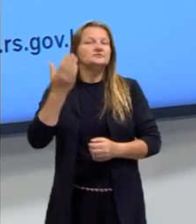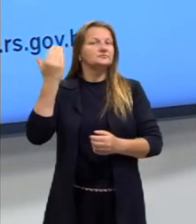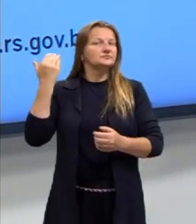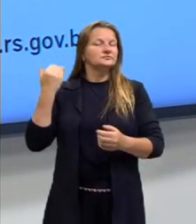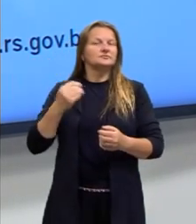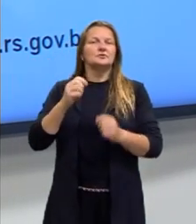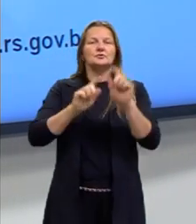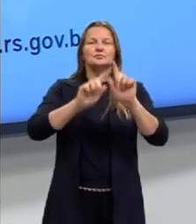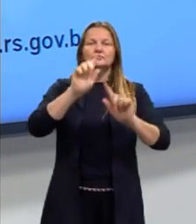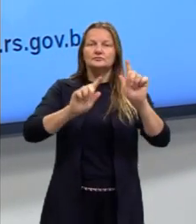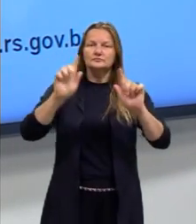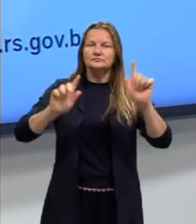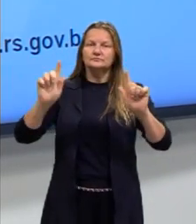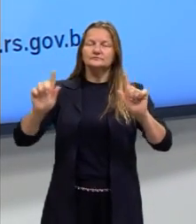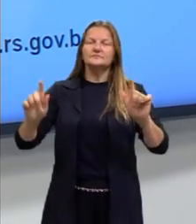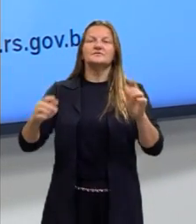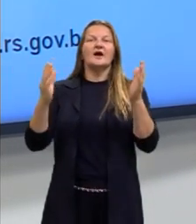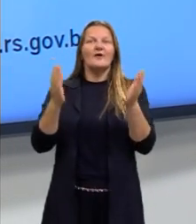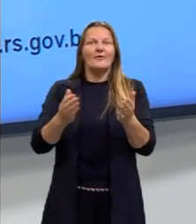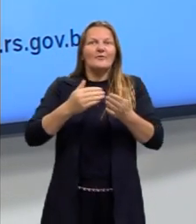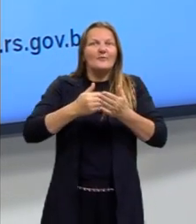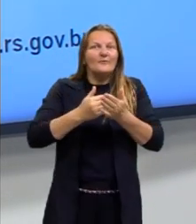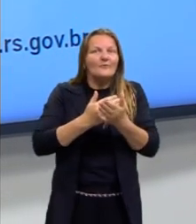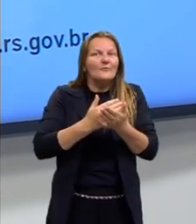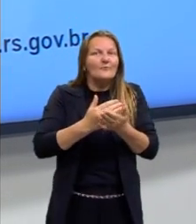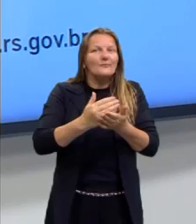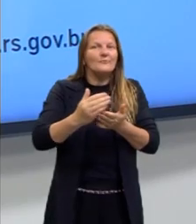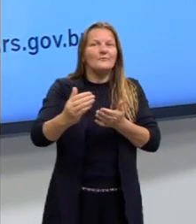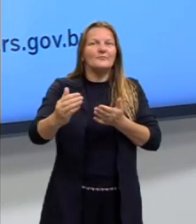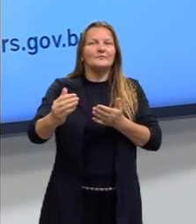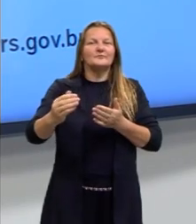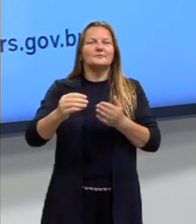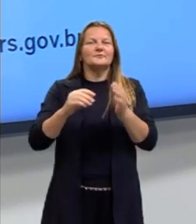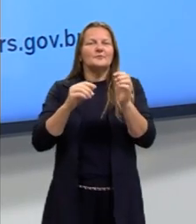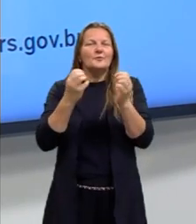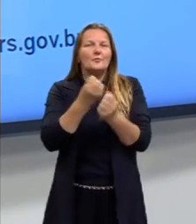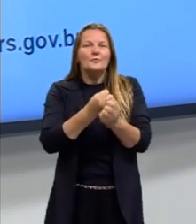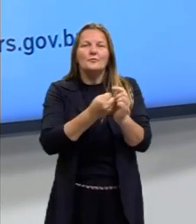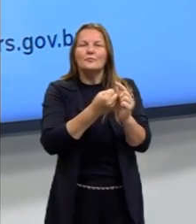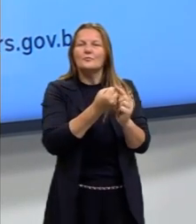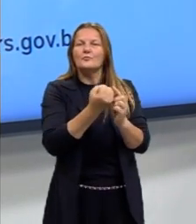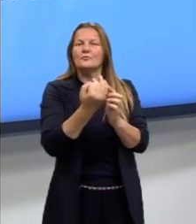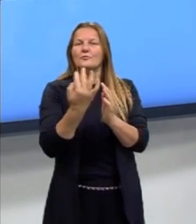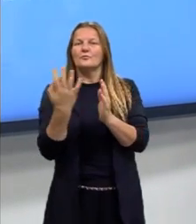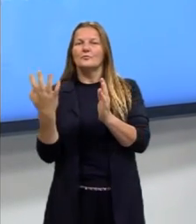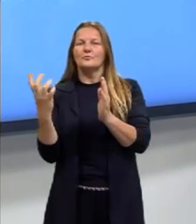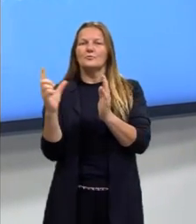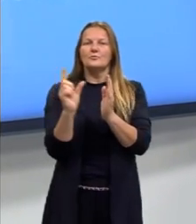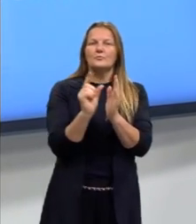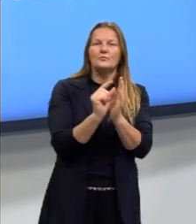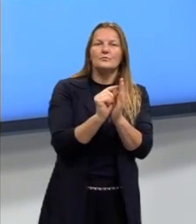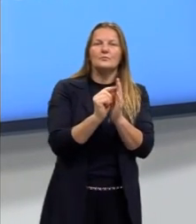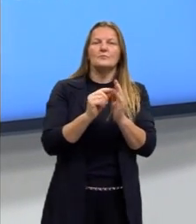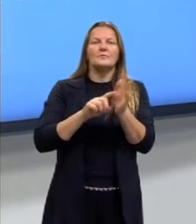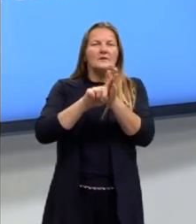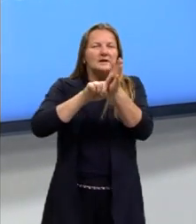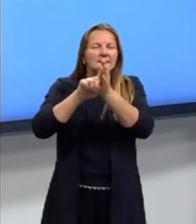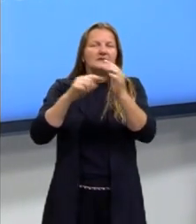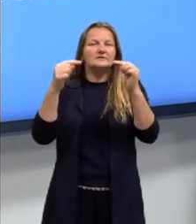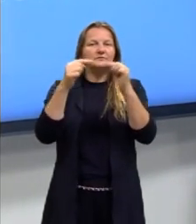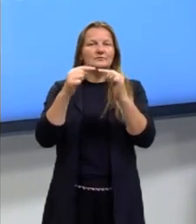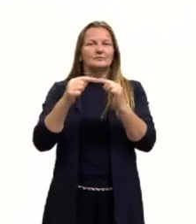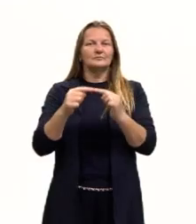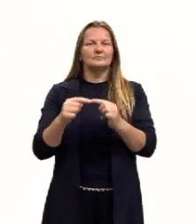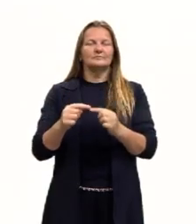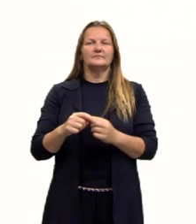a estatística e entramos na parte da análise combinatória. E agora nós vamos para a nossa aula